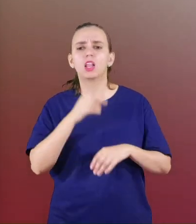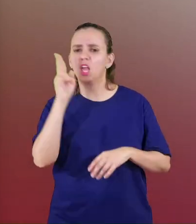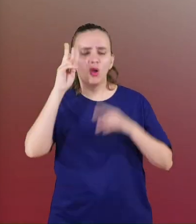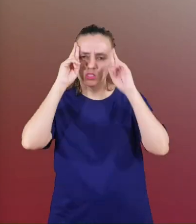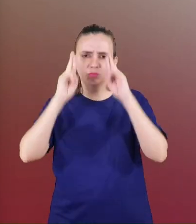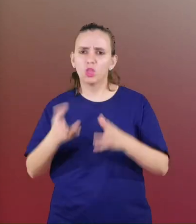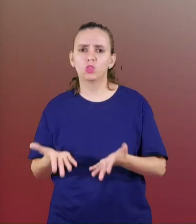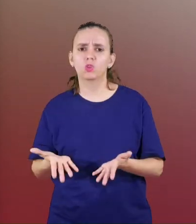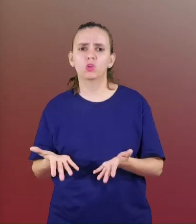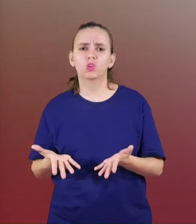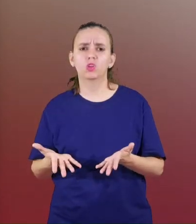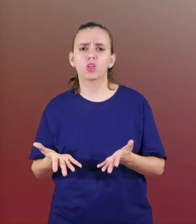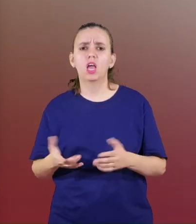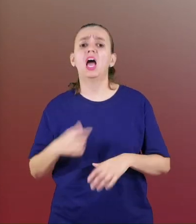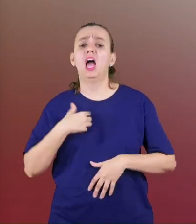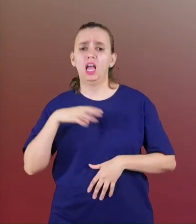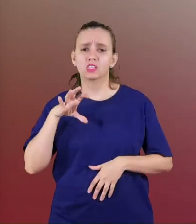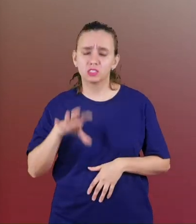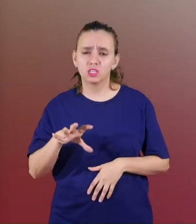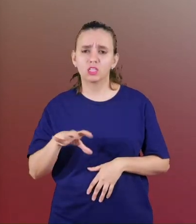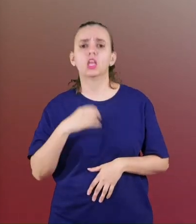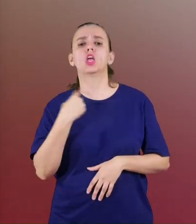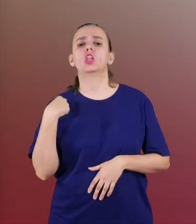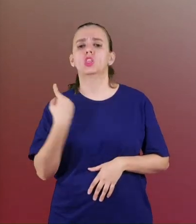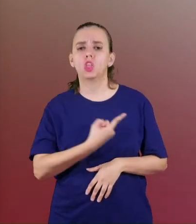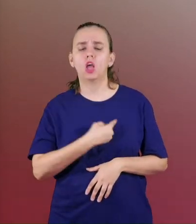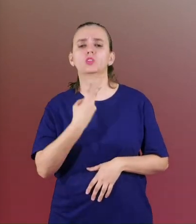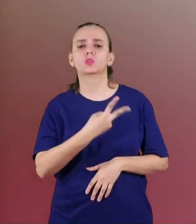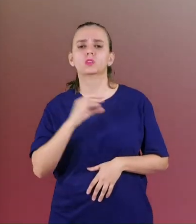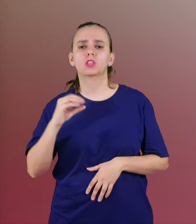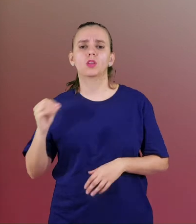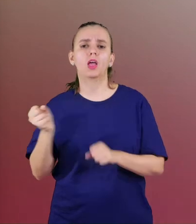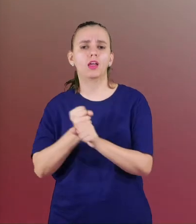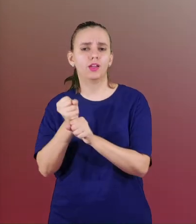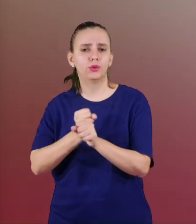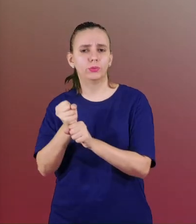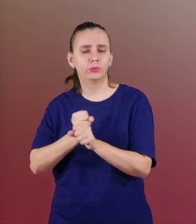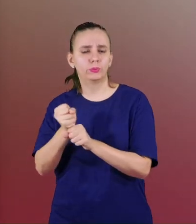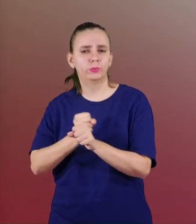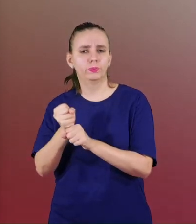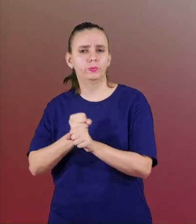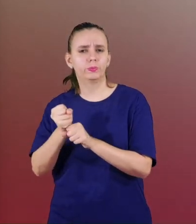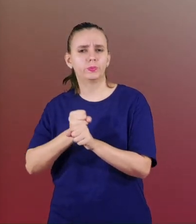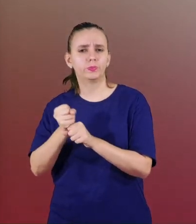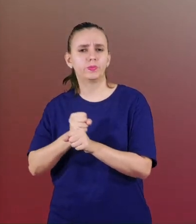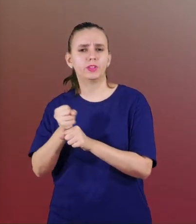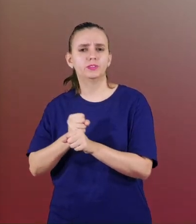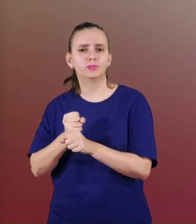então assim, para nós, 200 anos de